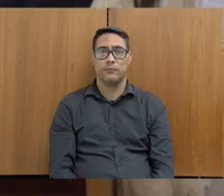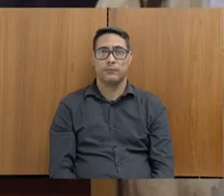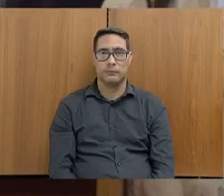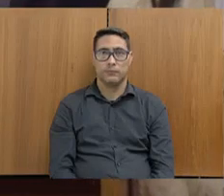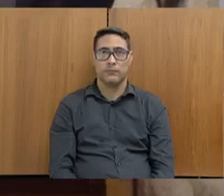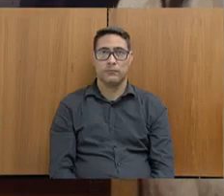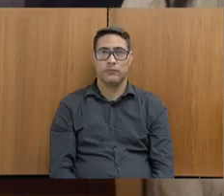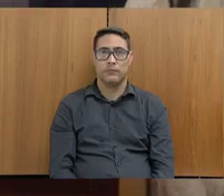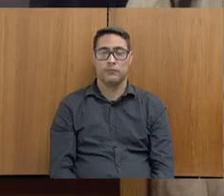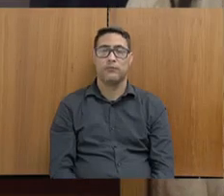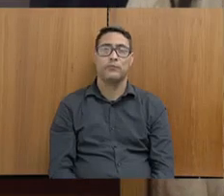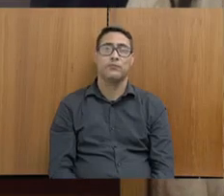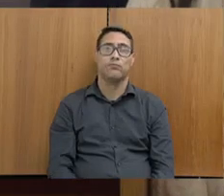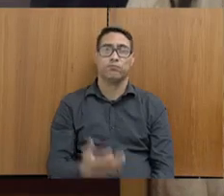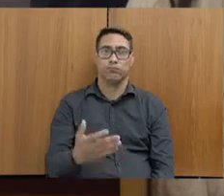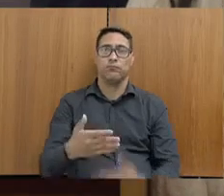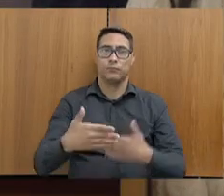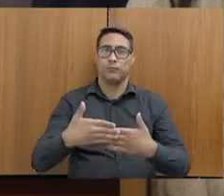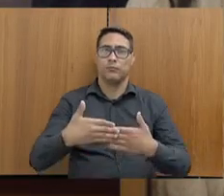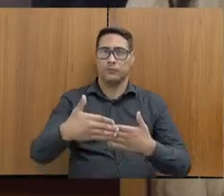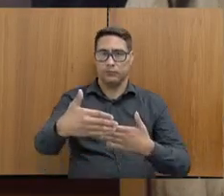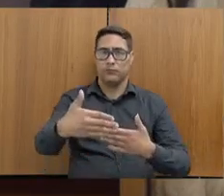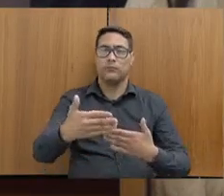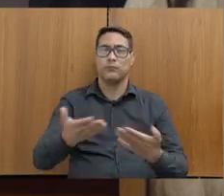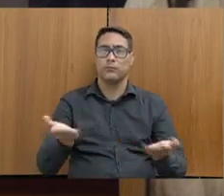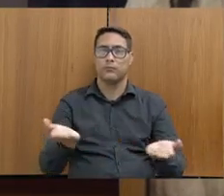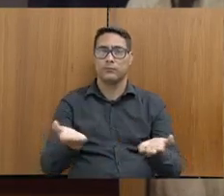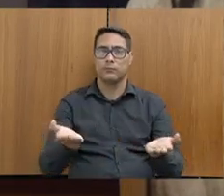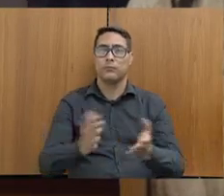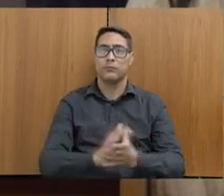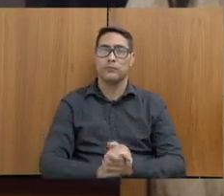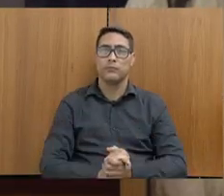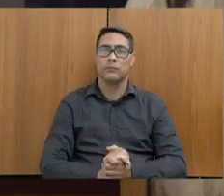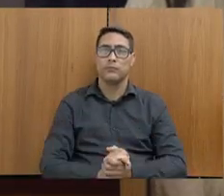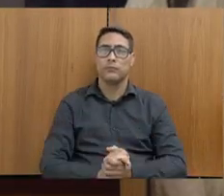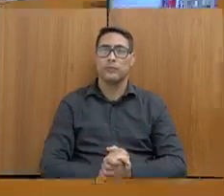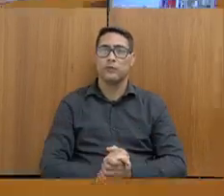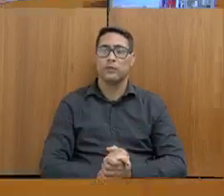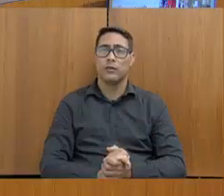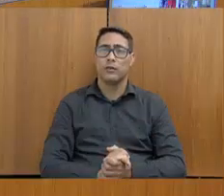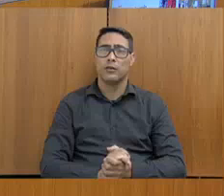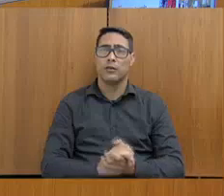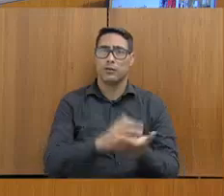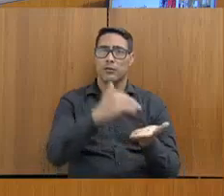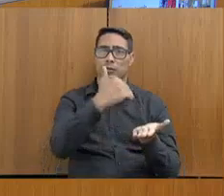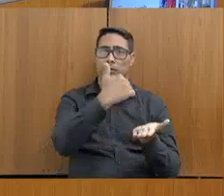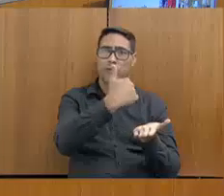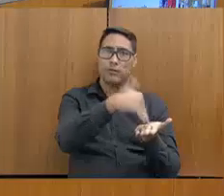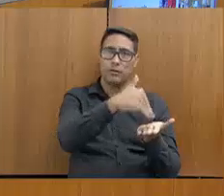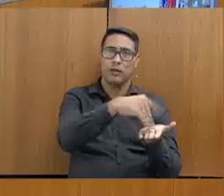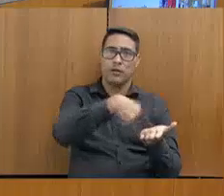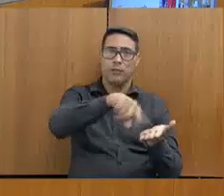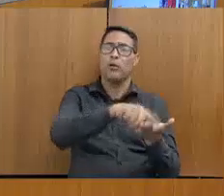Presidente, vamos começar pelo sistema prisional. O secretário, o senhor pode dar continuidade. Tenho a palavra.